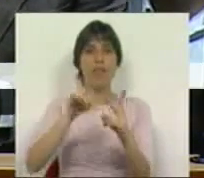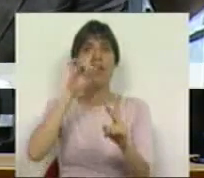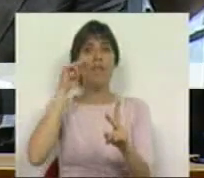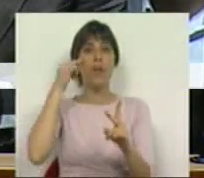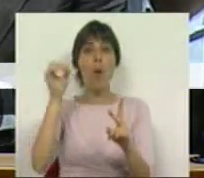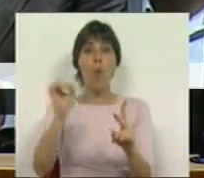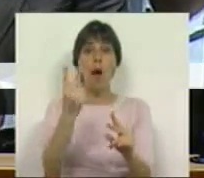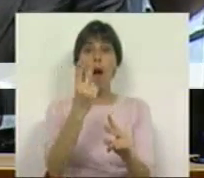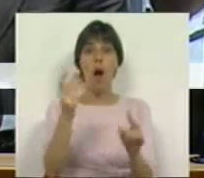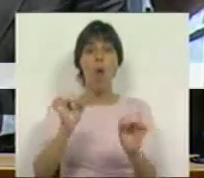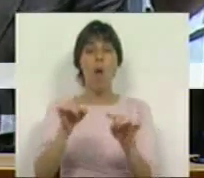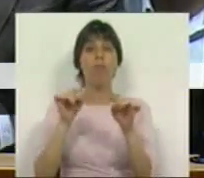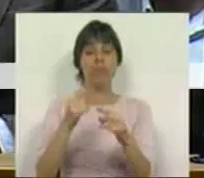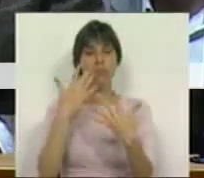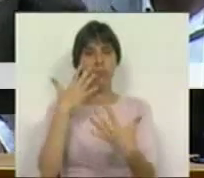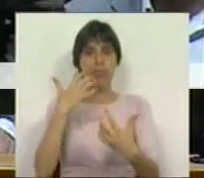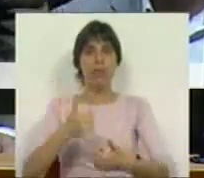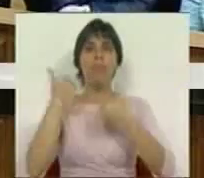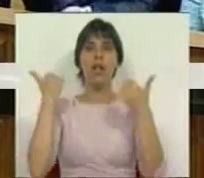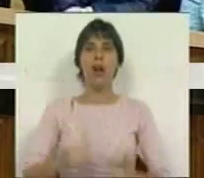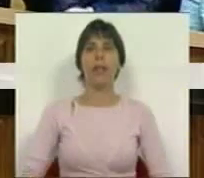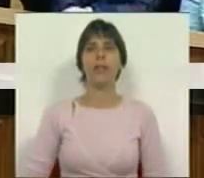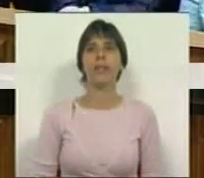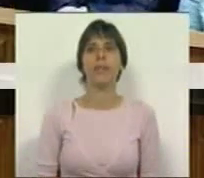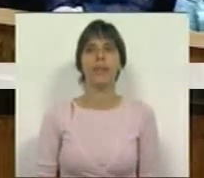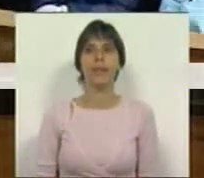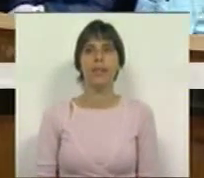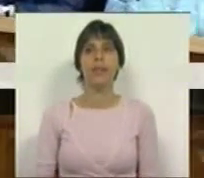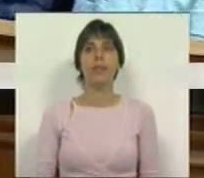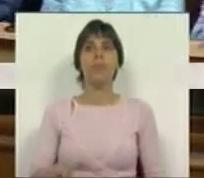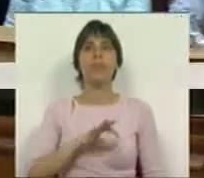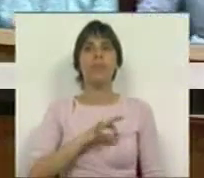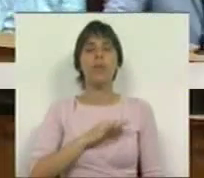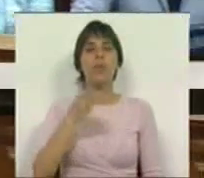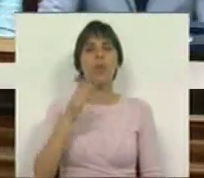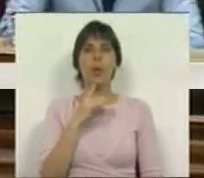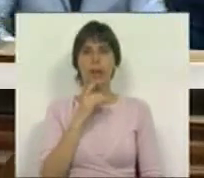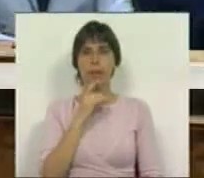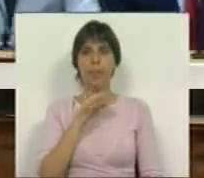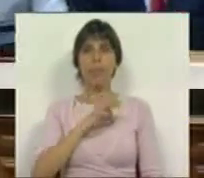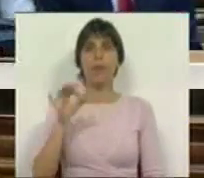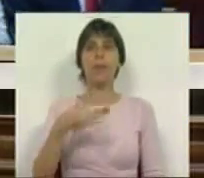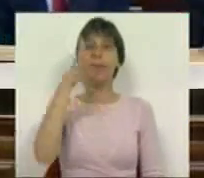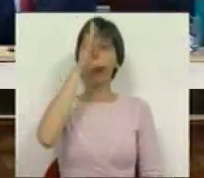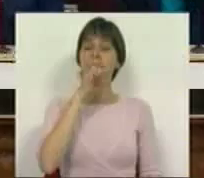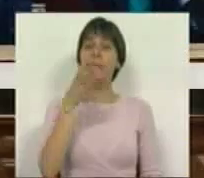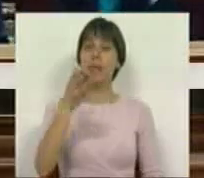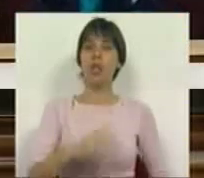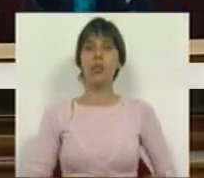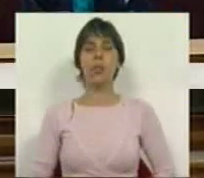Vítor Gaspar. Esses é aqueles que se vêem melhor. O Sr. Primeiro-Ministro